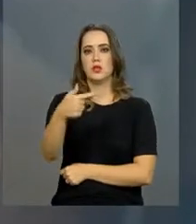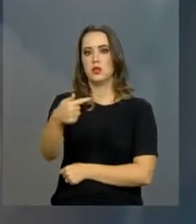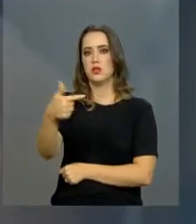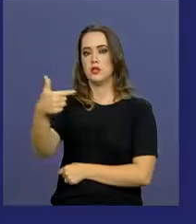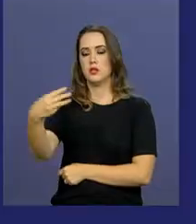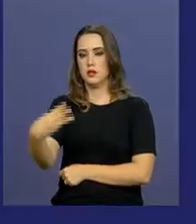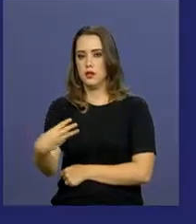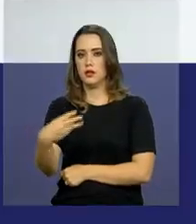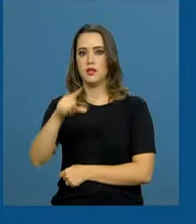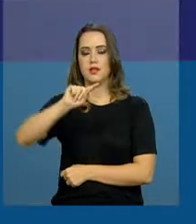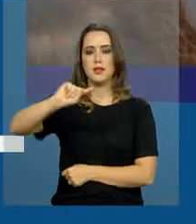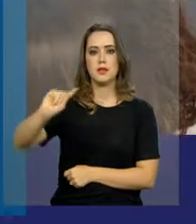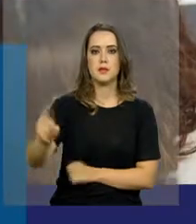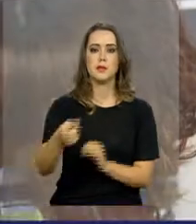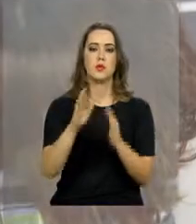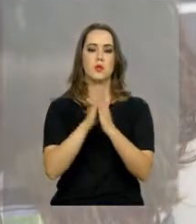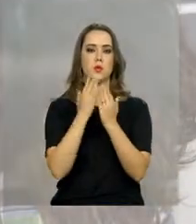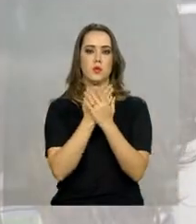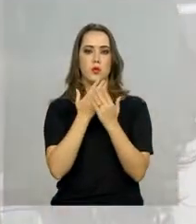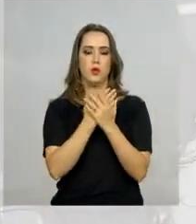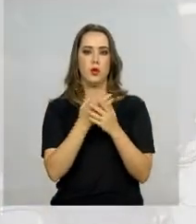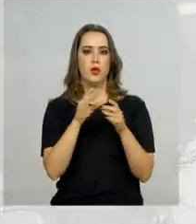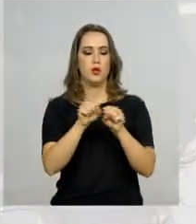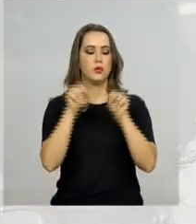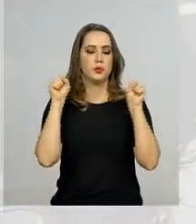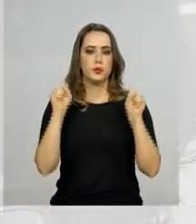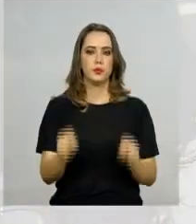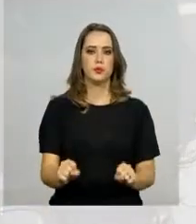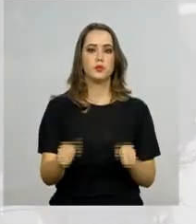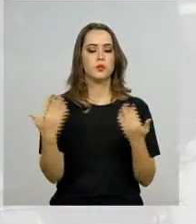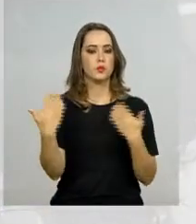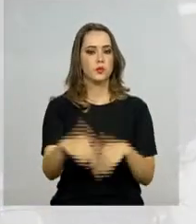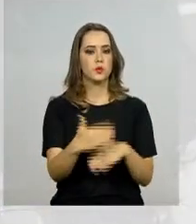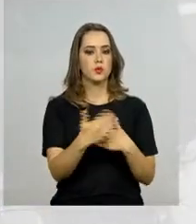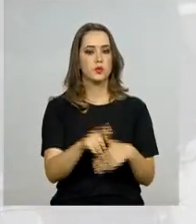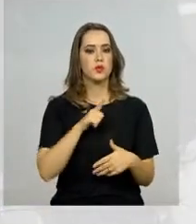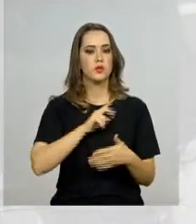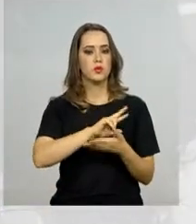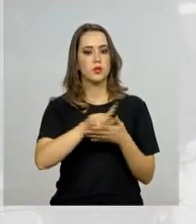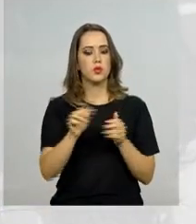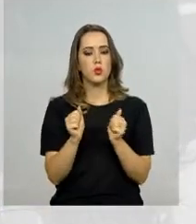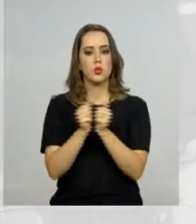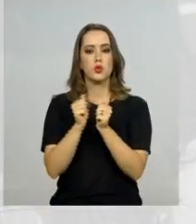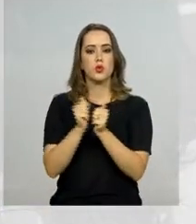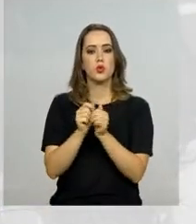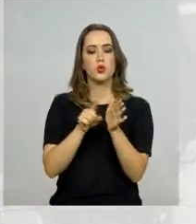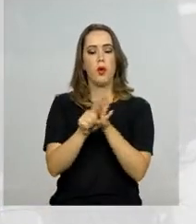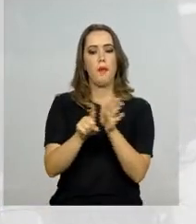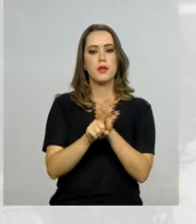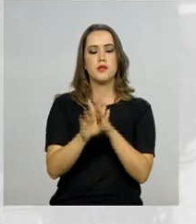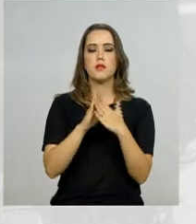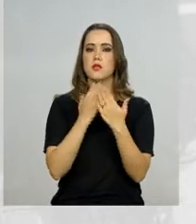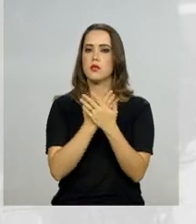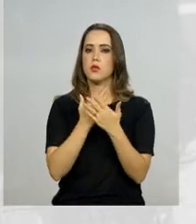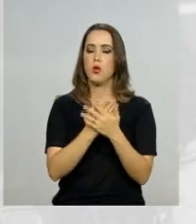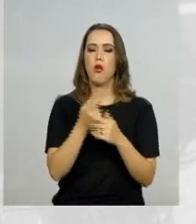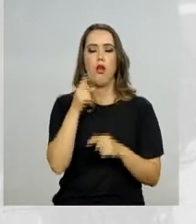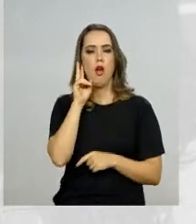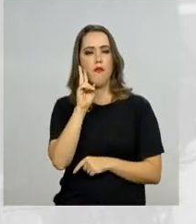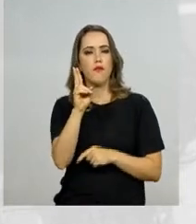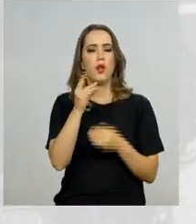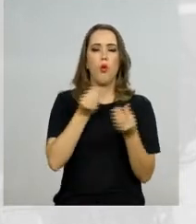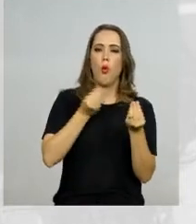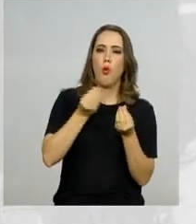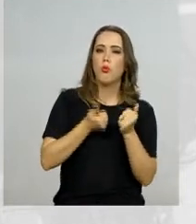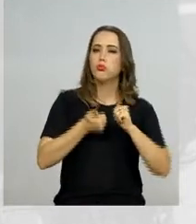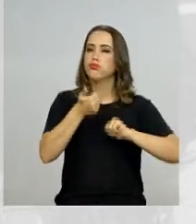escolas. O Sistema de Avaliação da Educação Básica, o Saeb, compõe, junto com o Censo Escolar, o Índice de Desenvolvimento